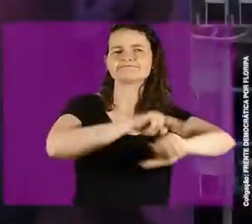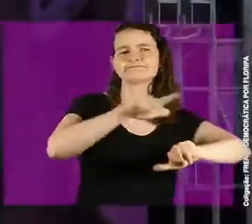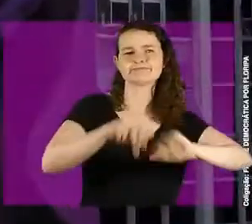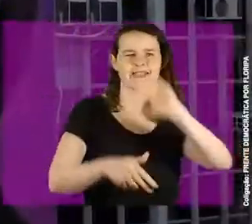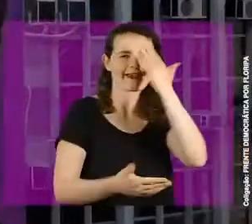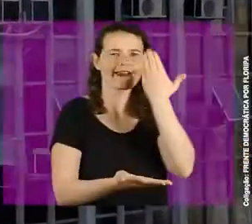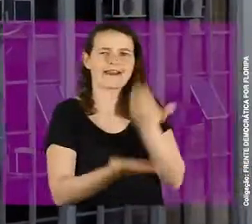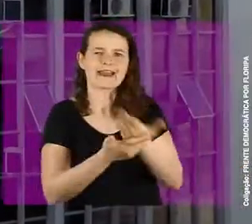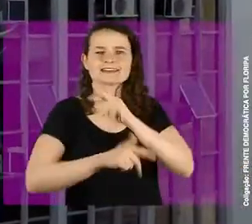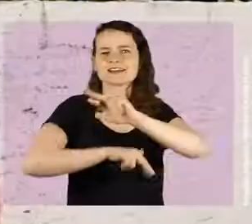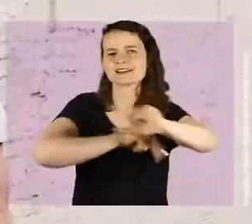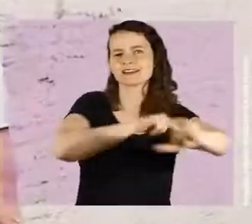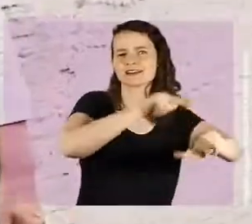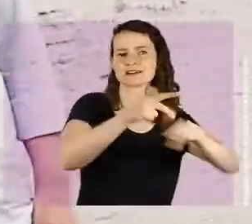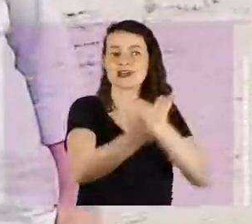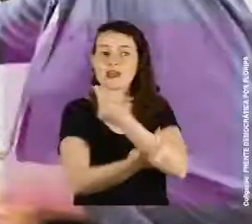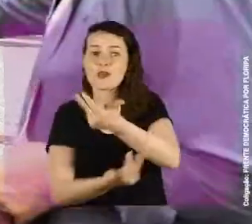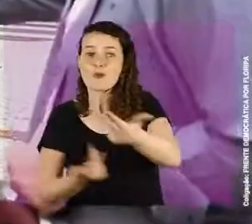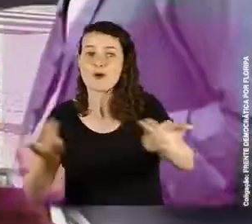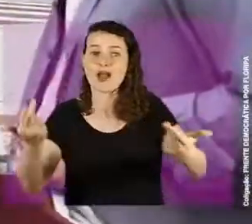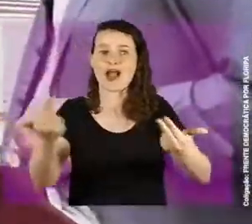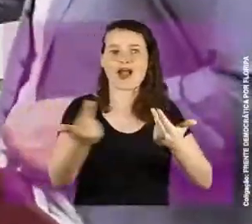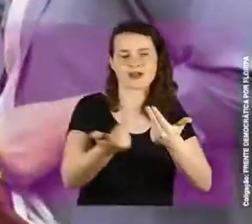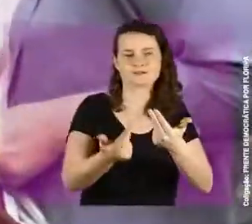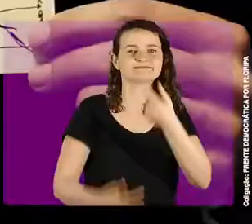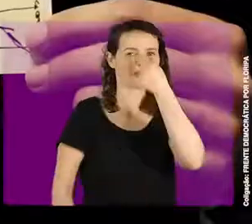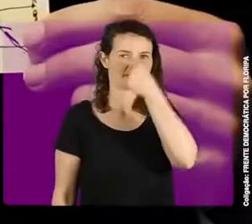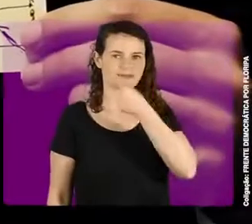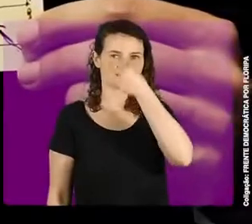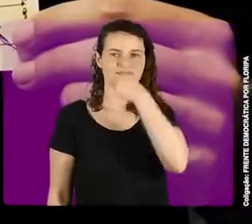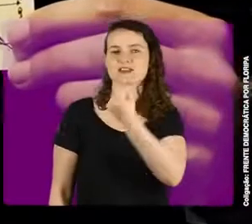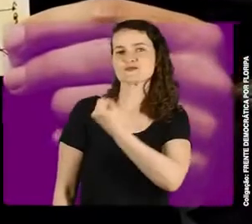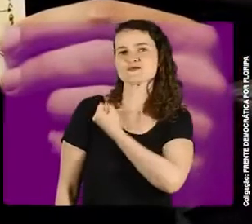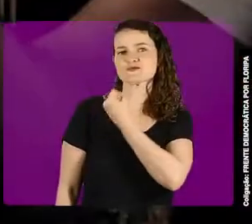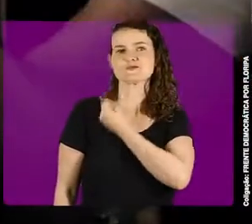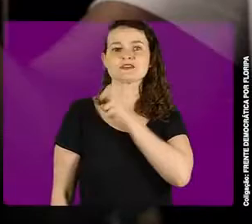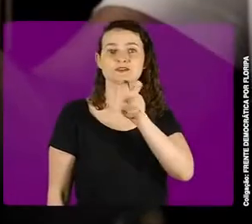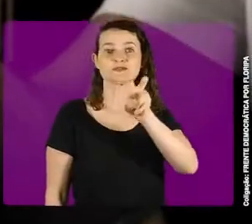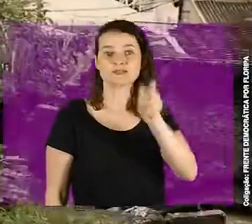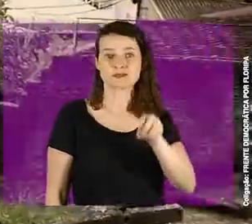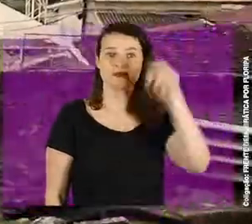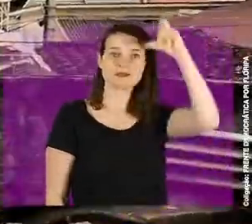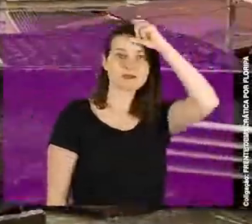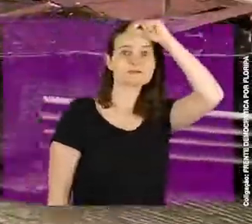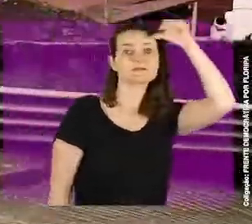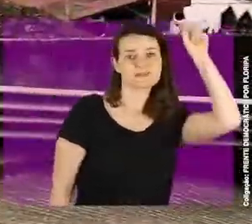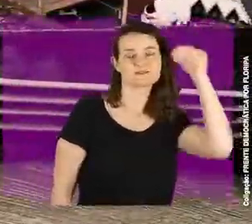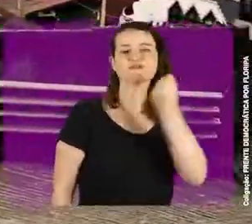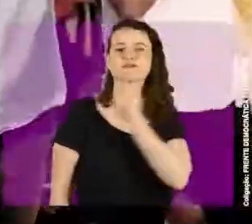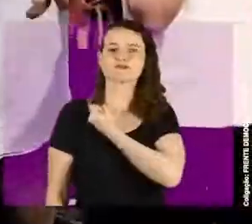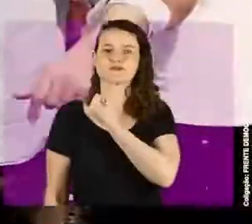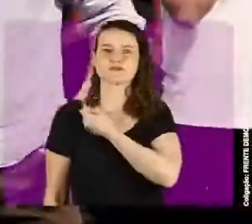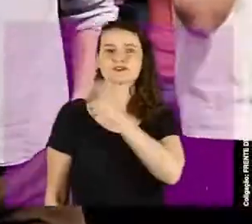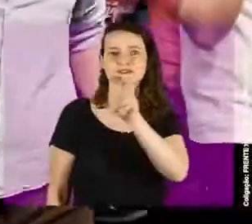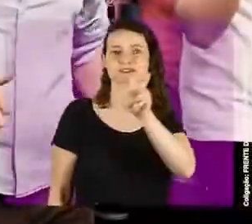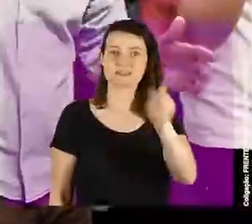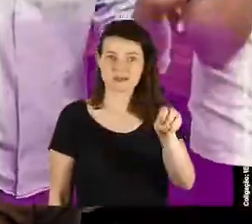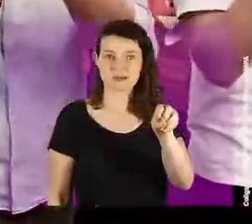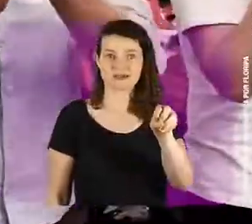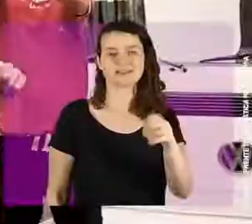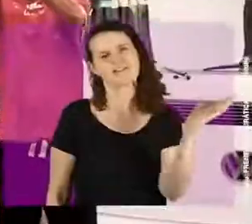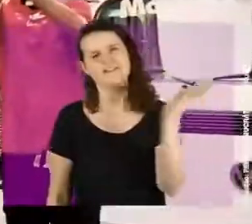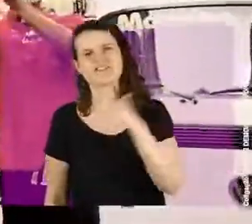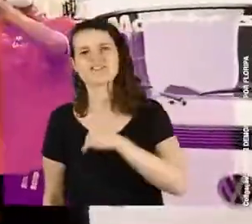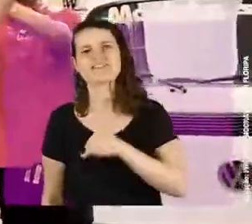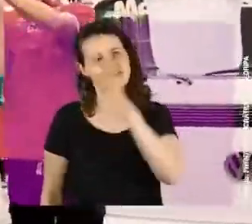todo credo, para o igual, para o diferente. Elson 50, prefeito é Elson 50.